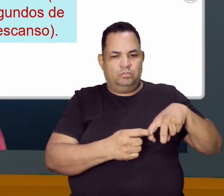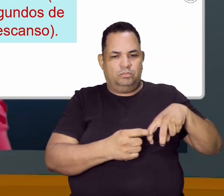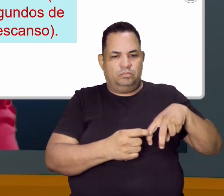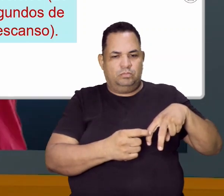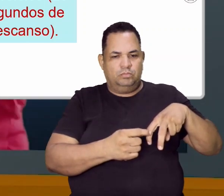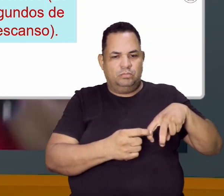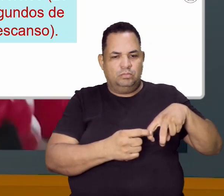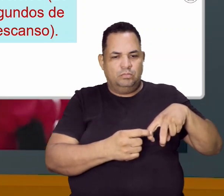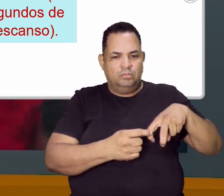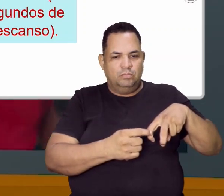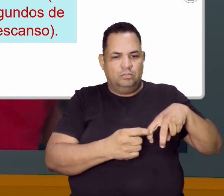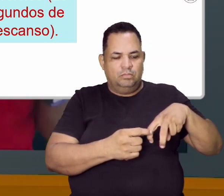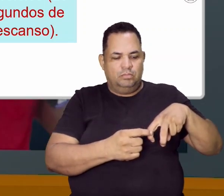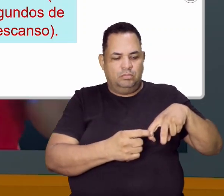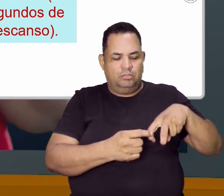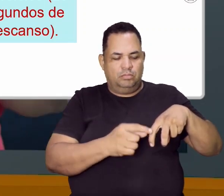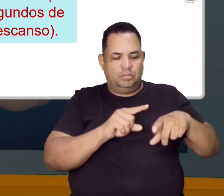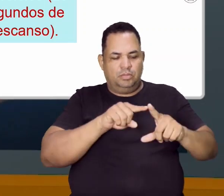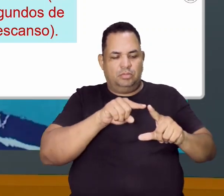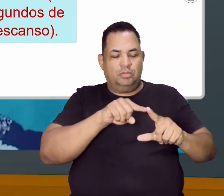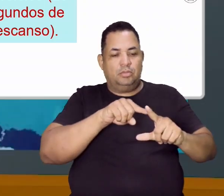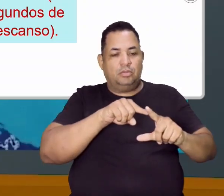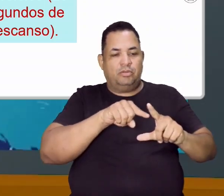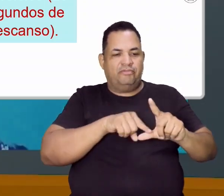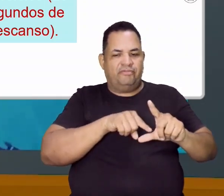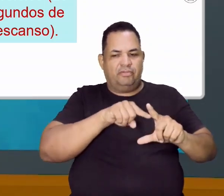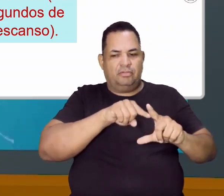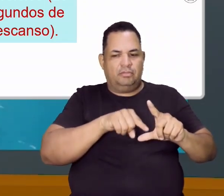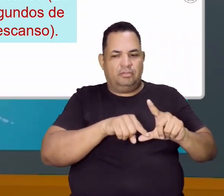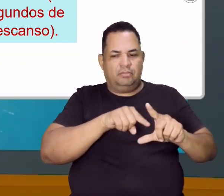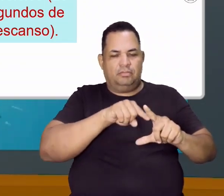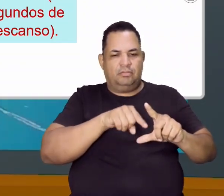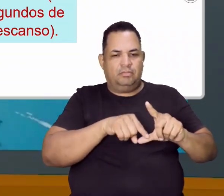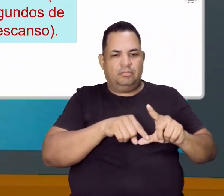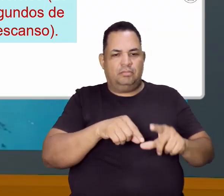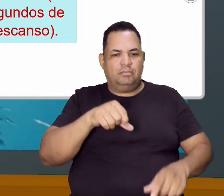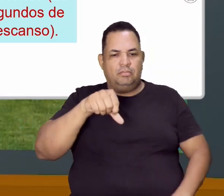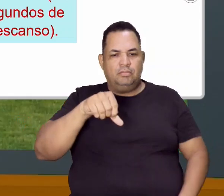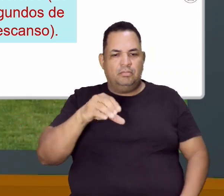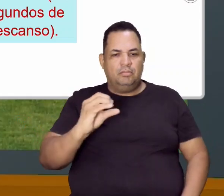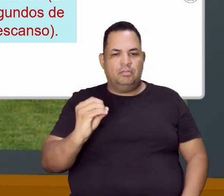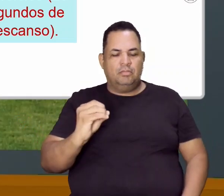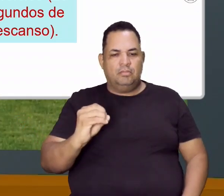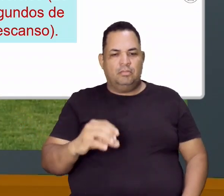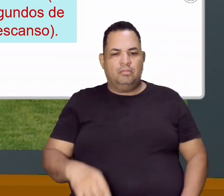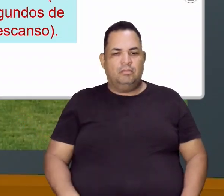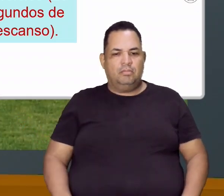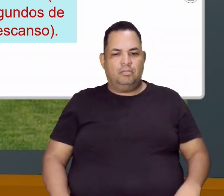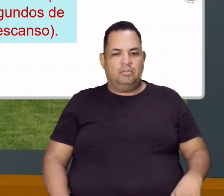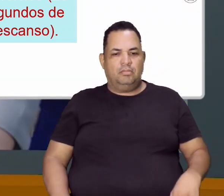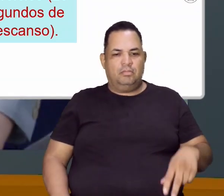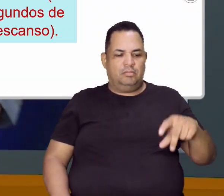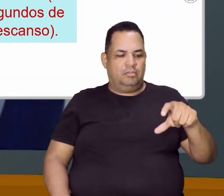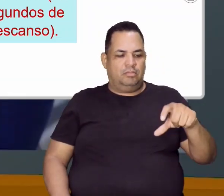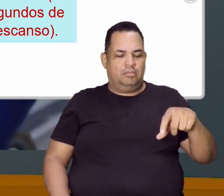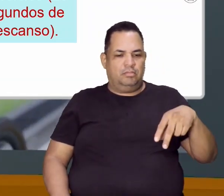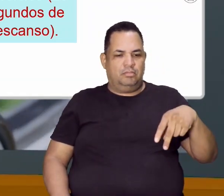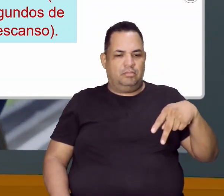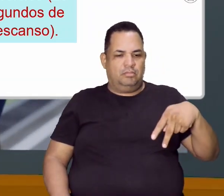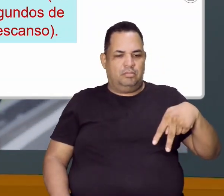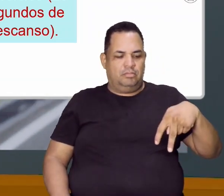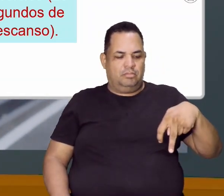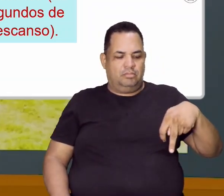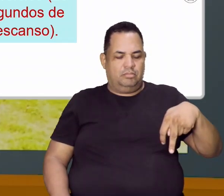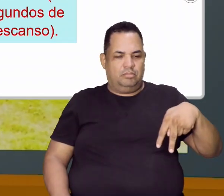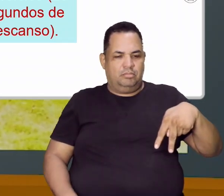aí formando um ângulo de 90 graus? Esse joelho da frente. O joelho de trás, aqui, olha, ele faz outro